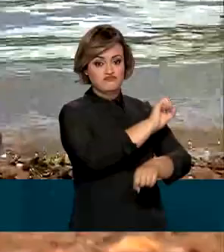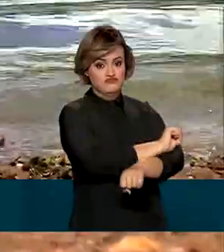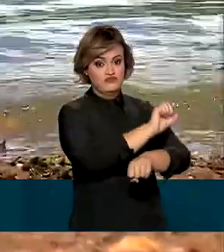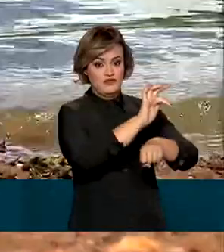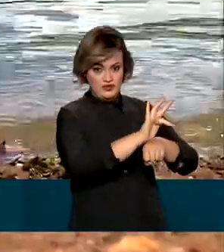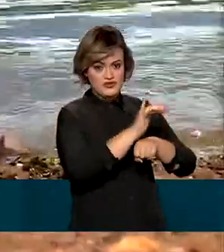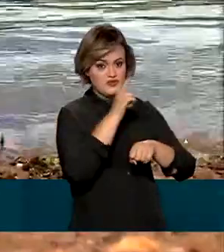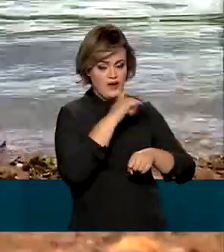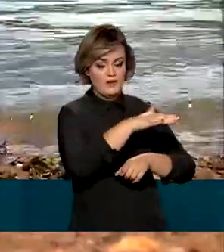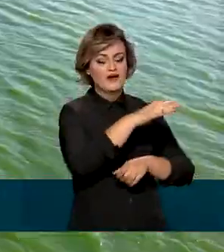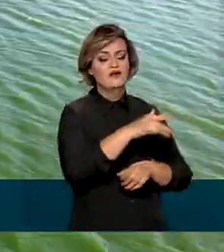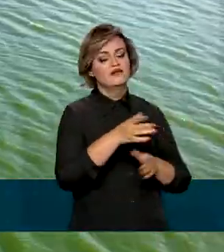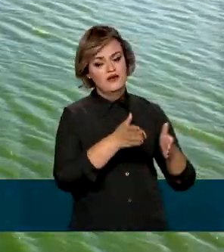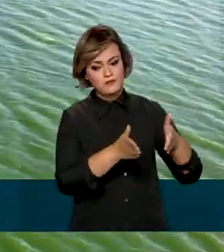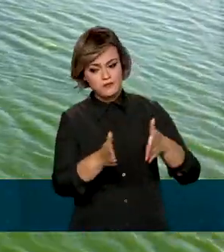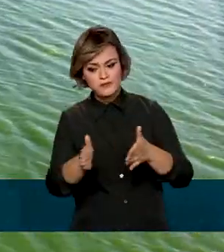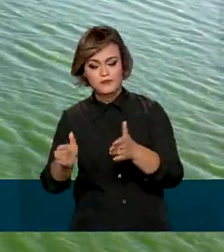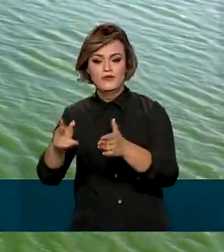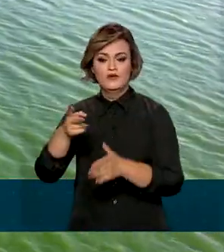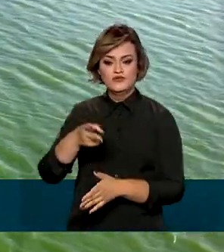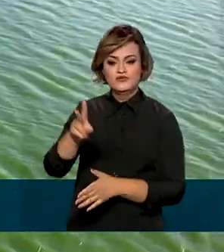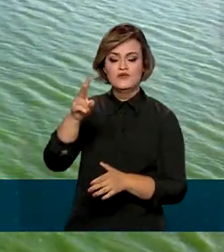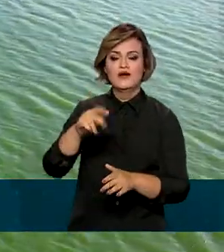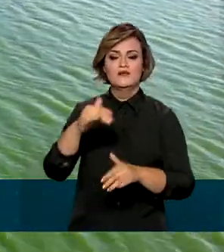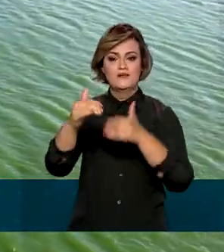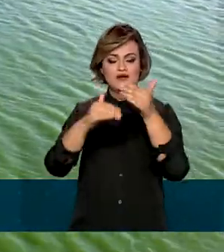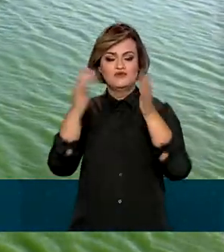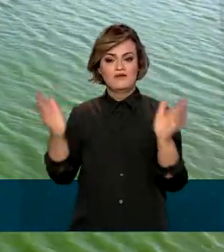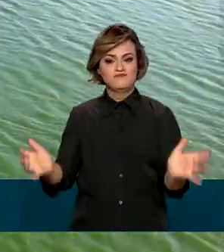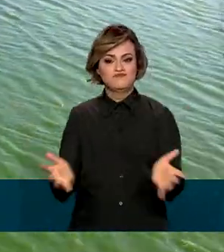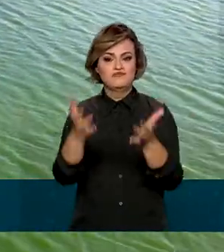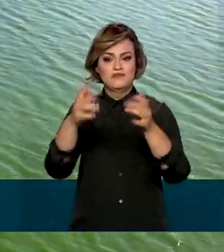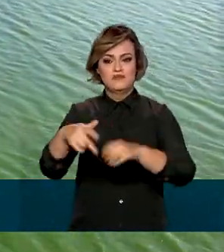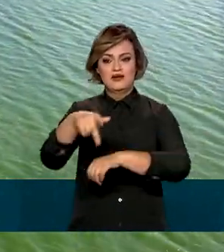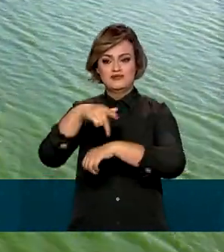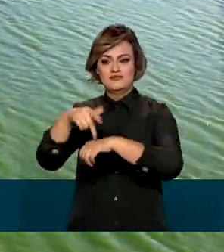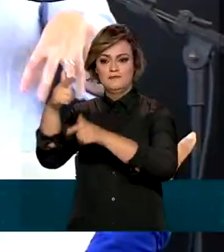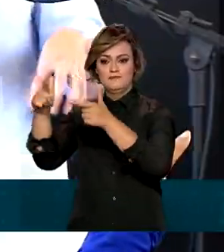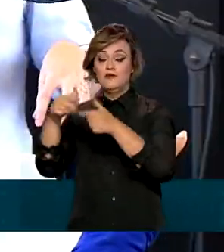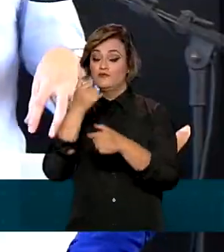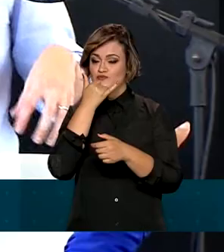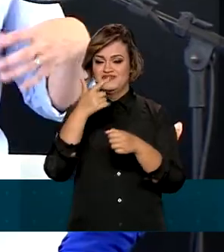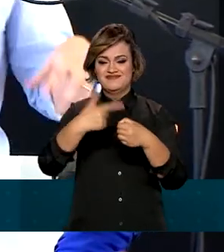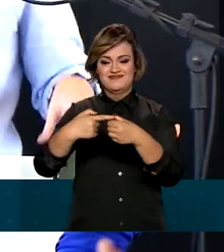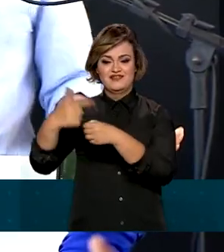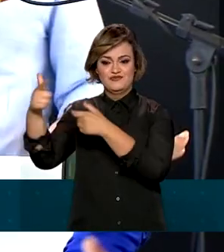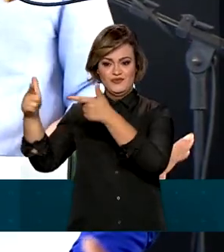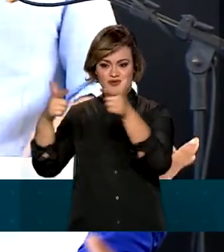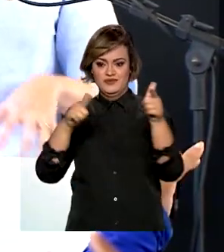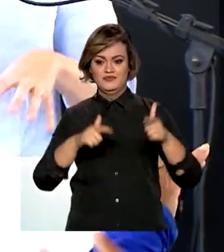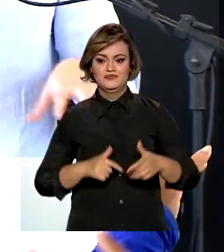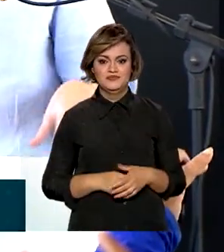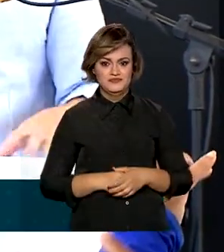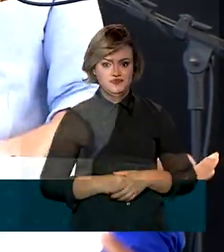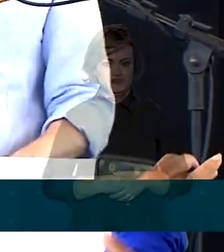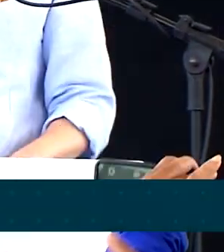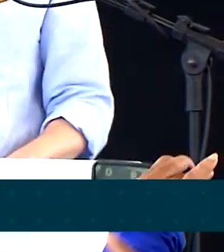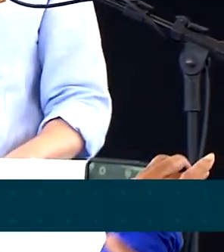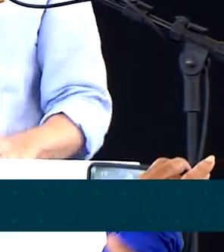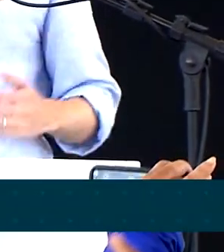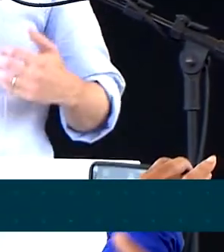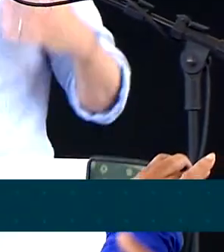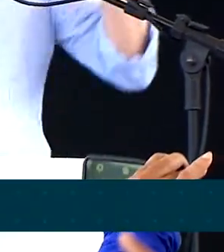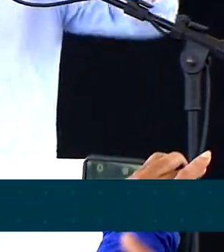poderão seguir adiante, levando vida e progresso a outros nordestinos. Essa obra aqui, as vertentes litorâneas, ela faz parte desse